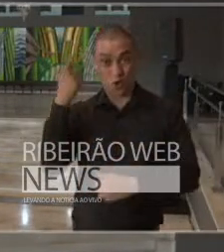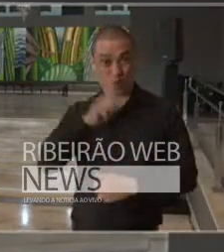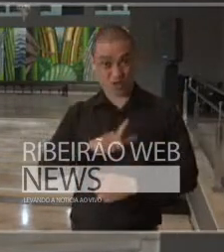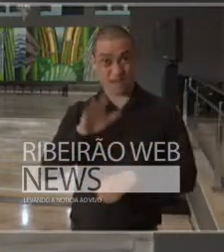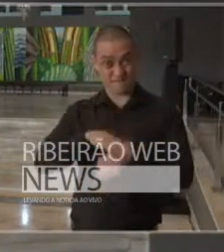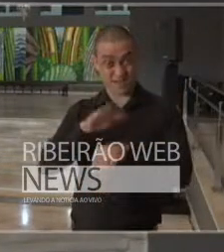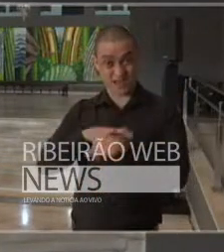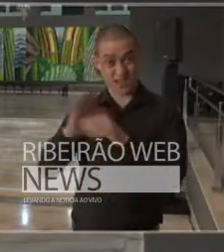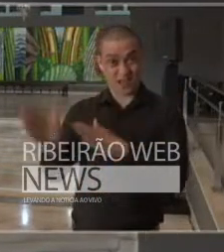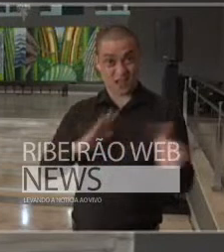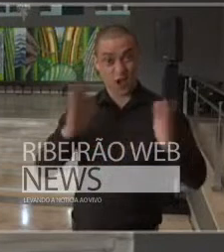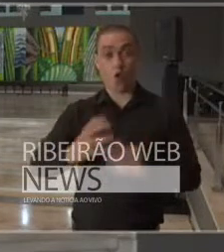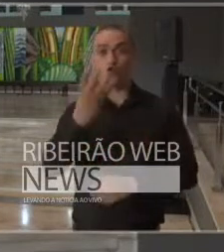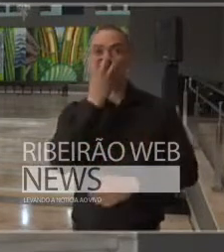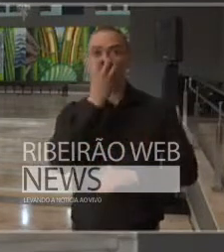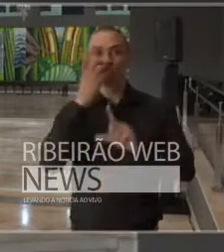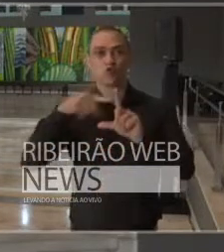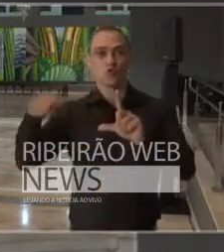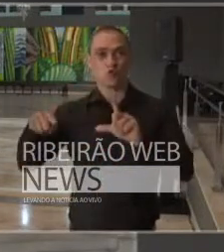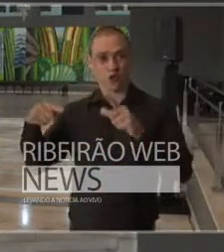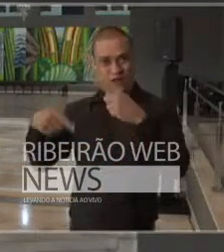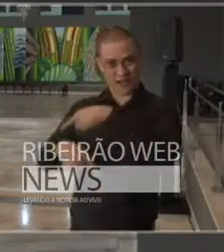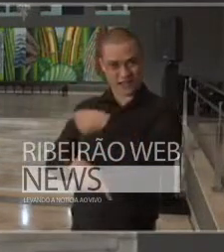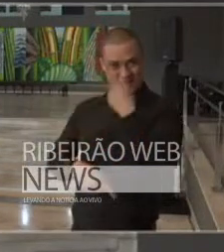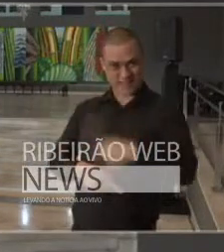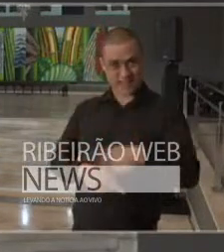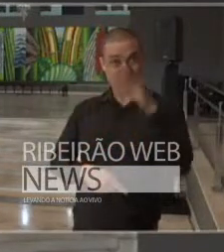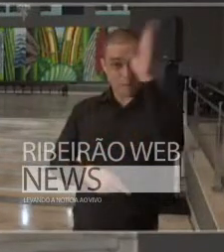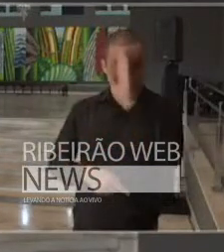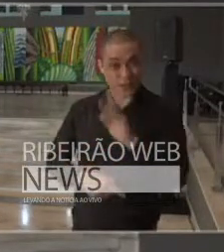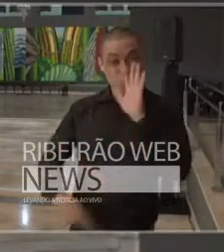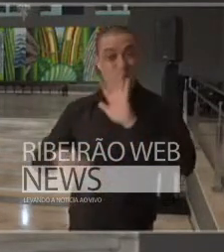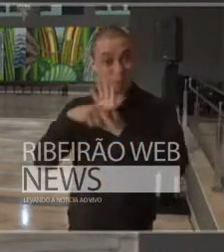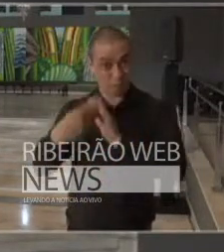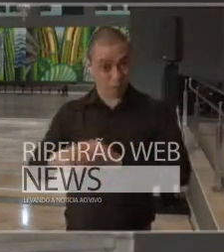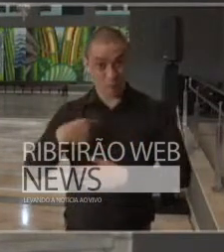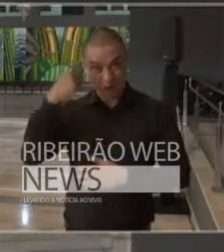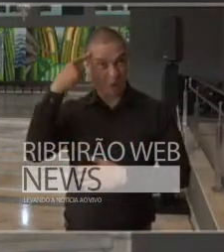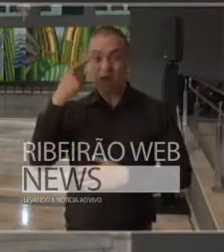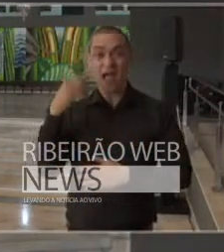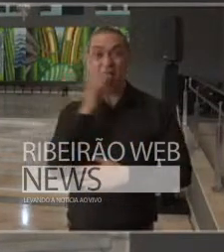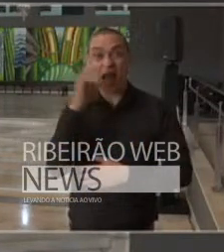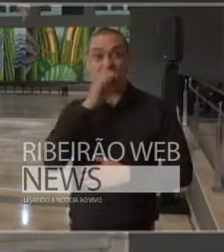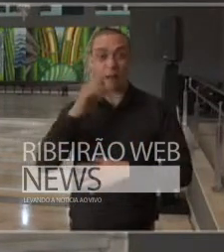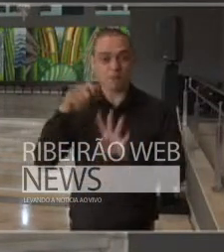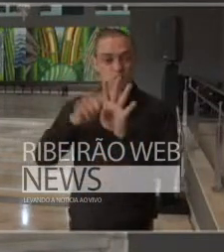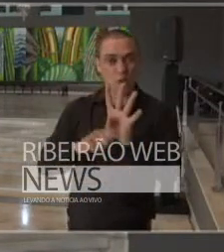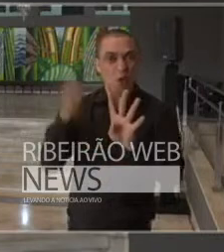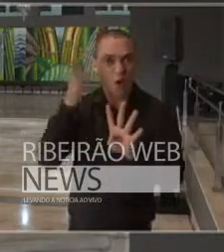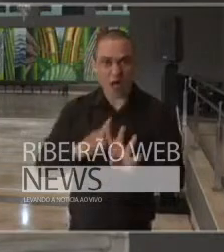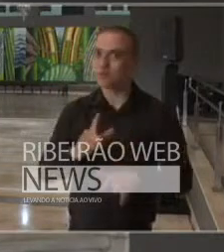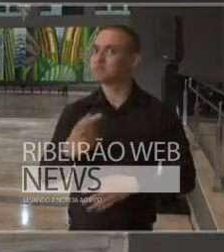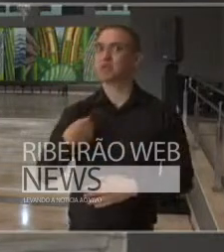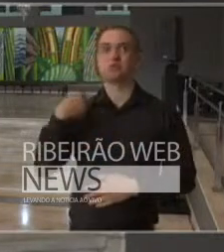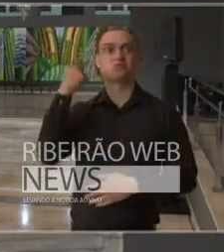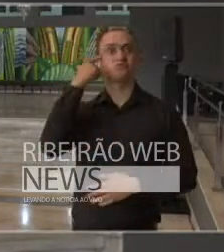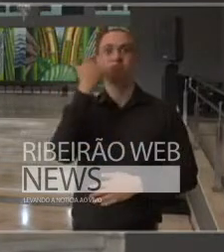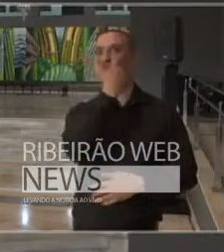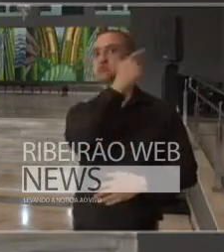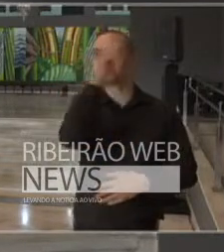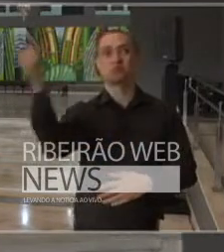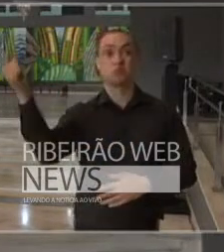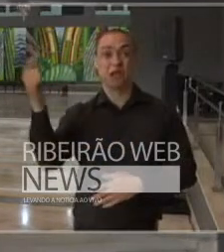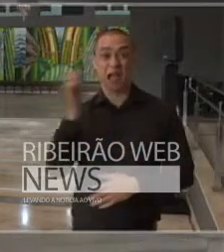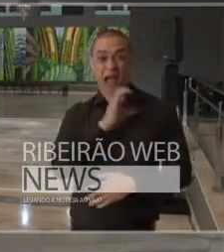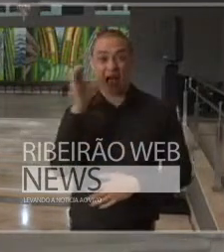produzir um ventilador mecânico nacional num curto espaço de tempo. Em